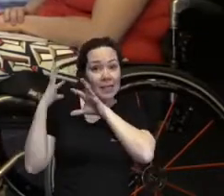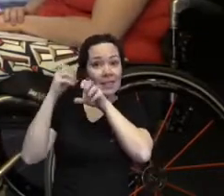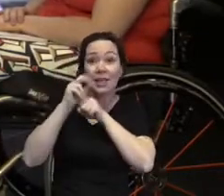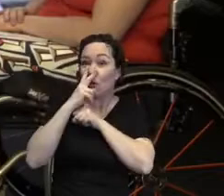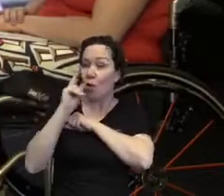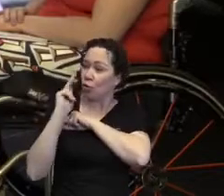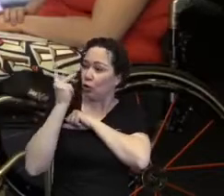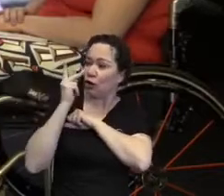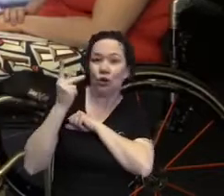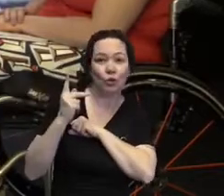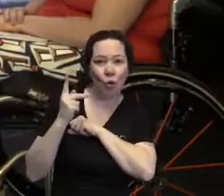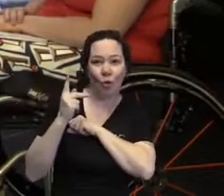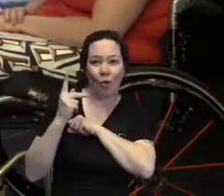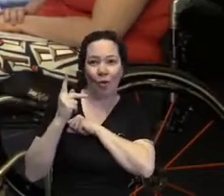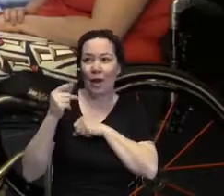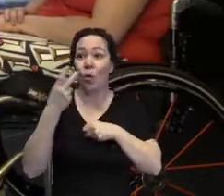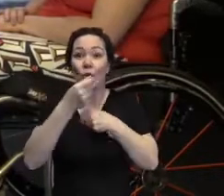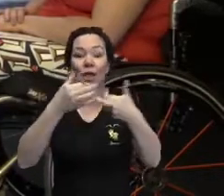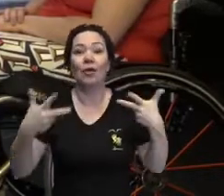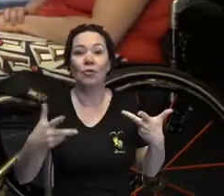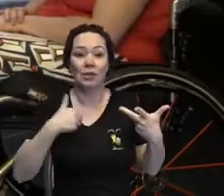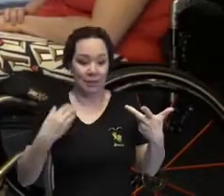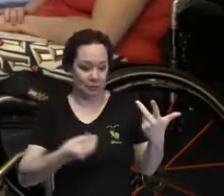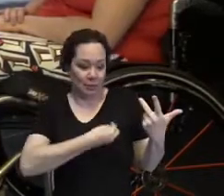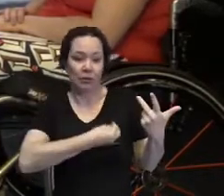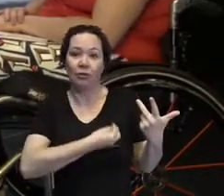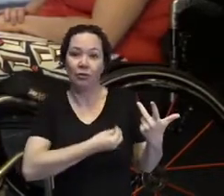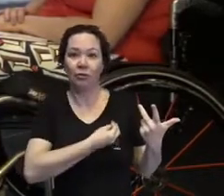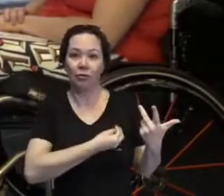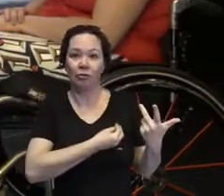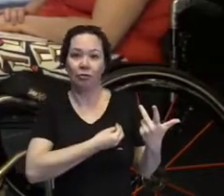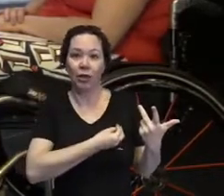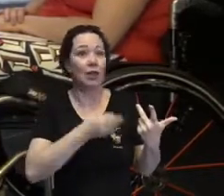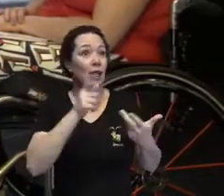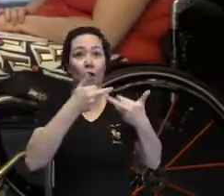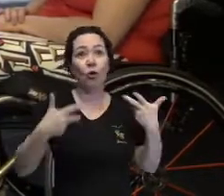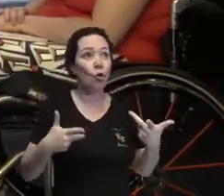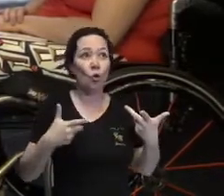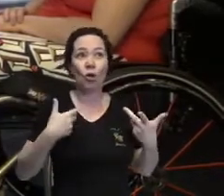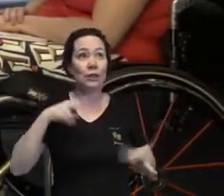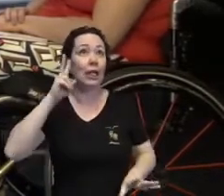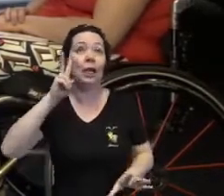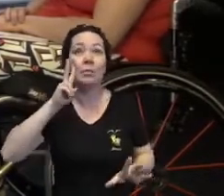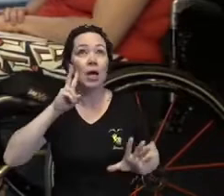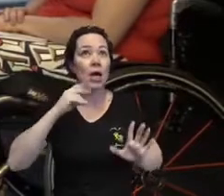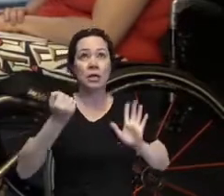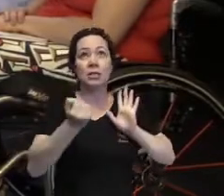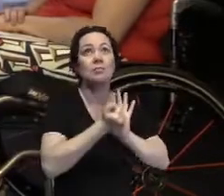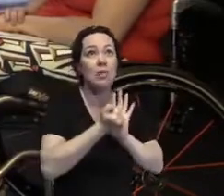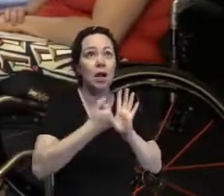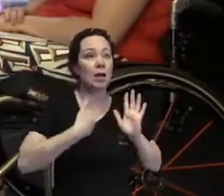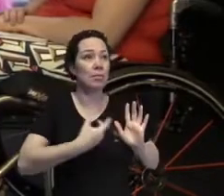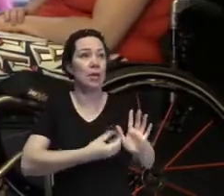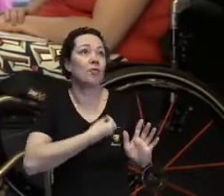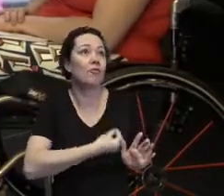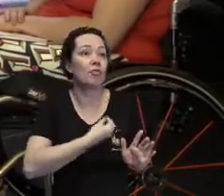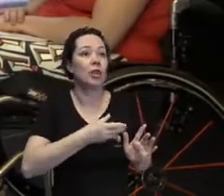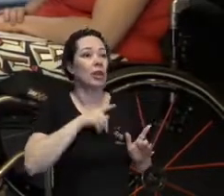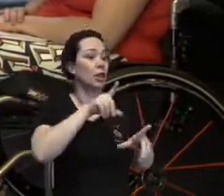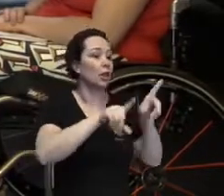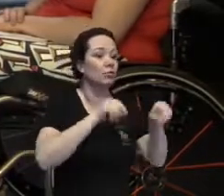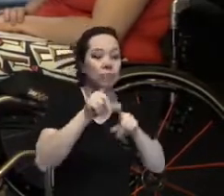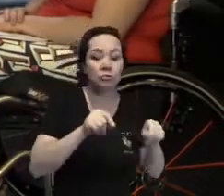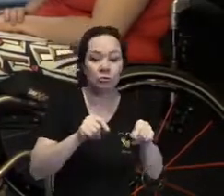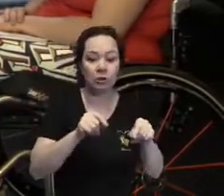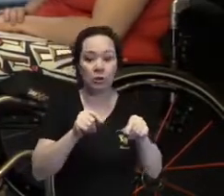As marcas que o nosso corpo tem são as marcas do que a gente viveu, coisas que a gente escolheu e coisas que